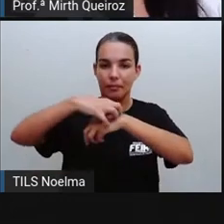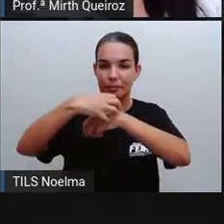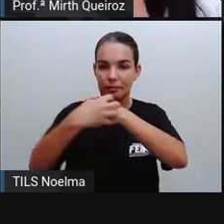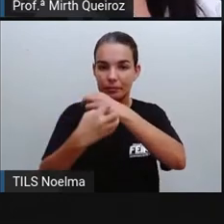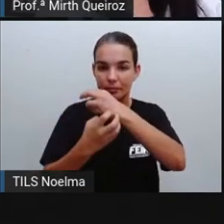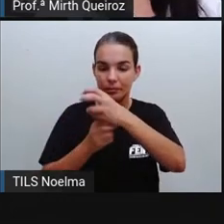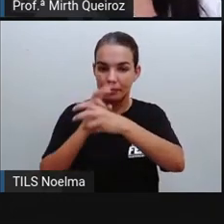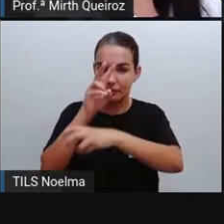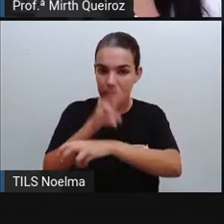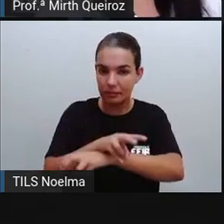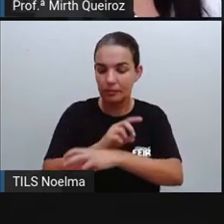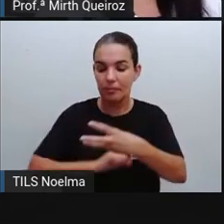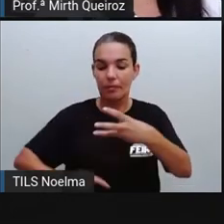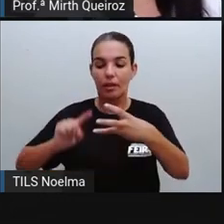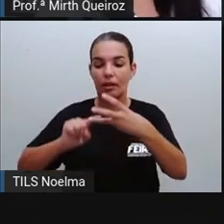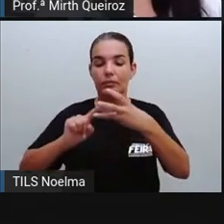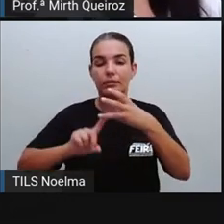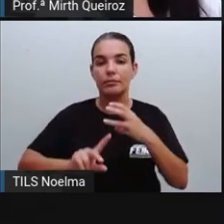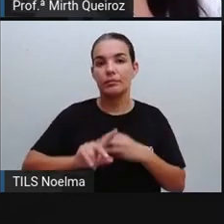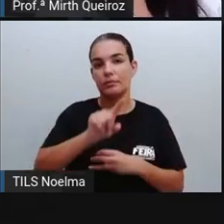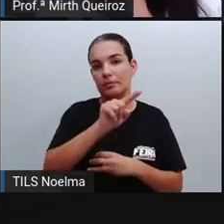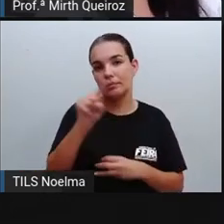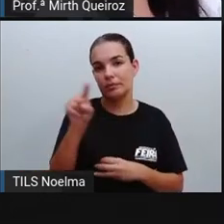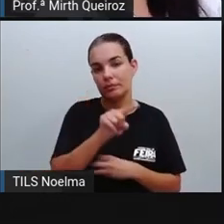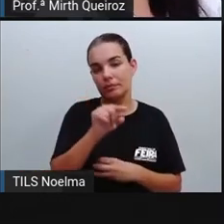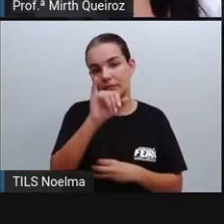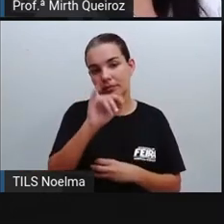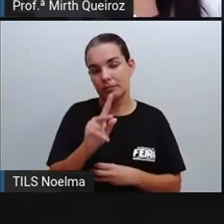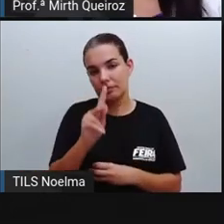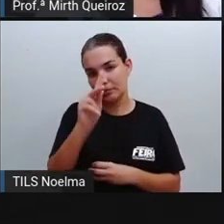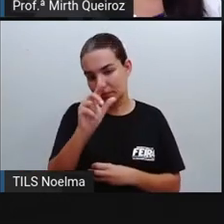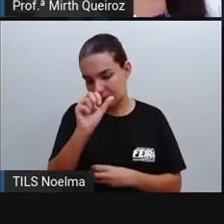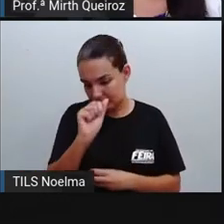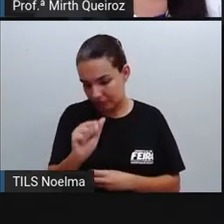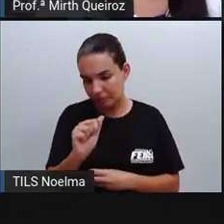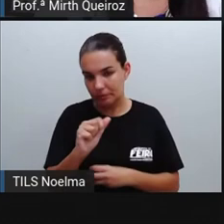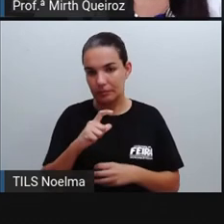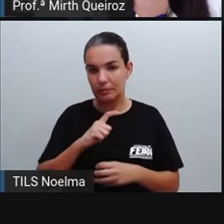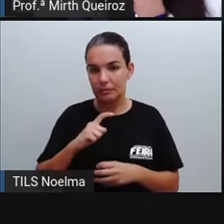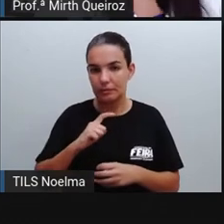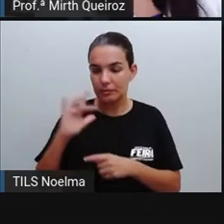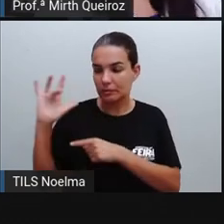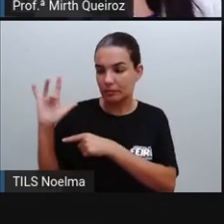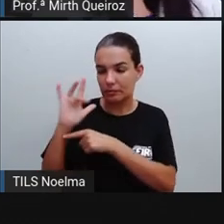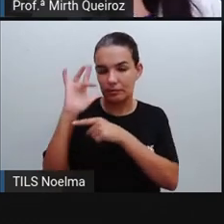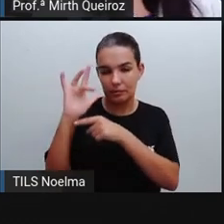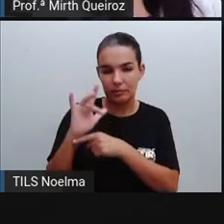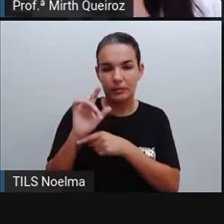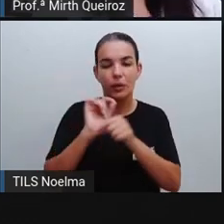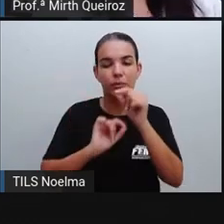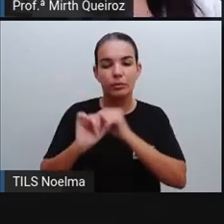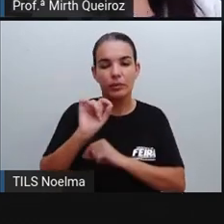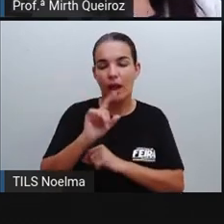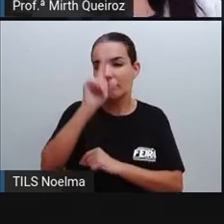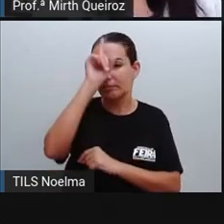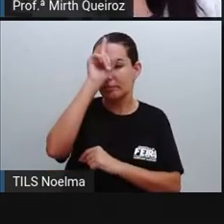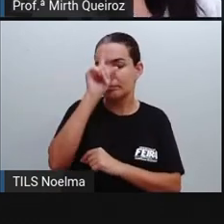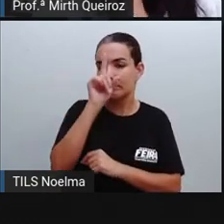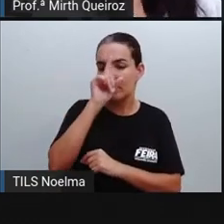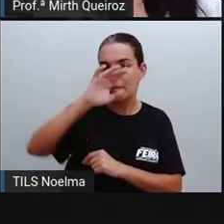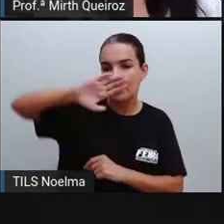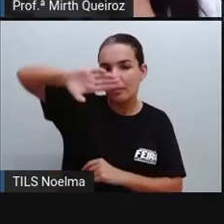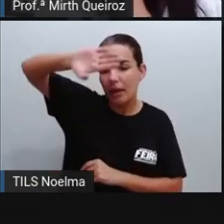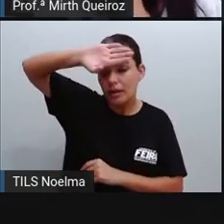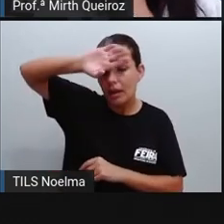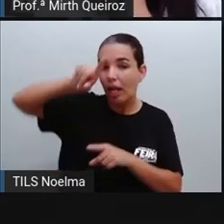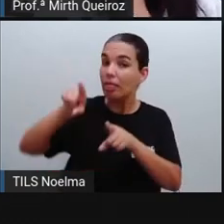existem sim outras arboviroses que são transmitidas pelo Aedes aegypti, como é o caso do vírus da febre amarela, né? Porém, no